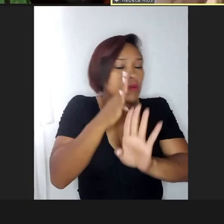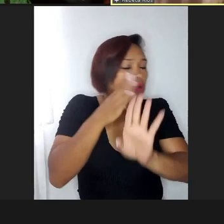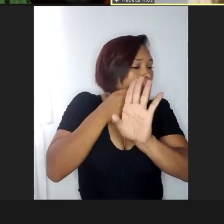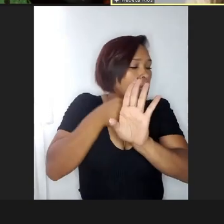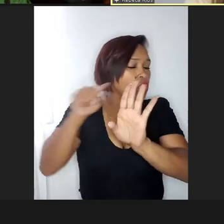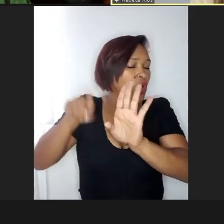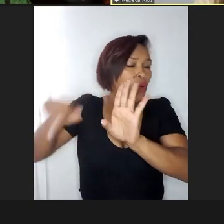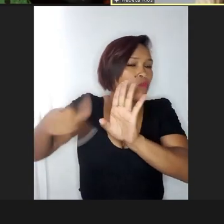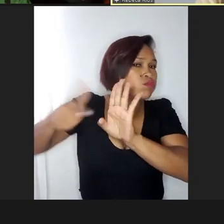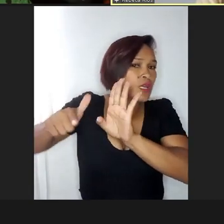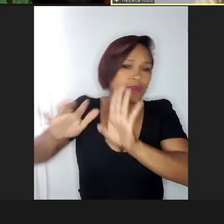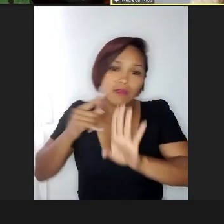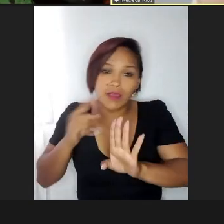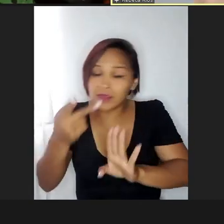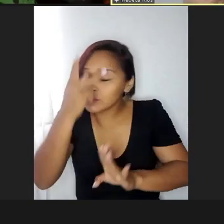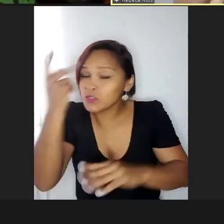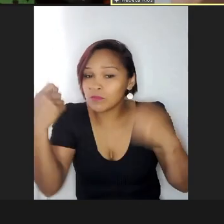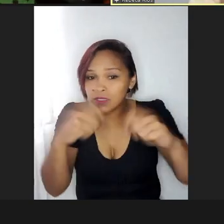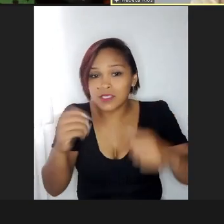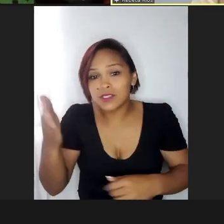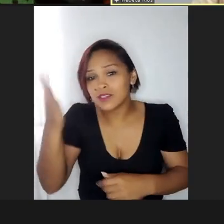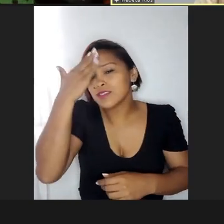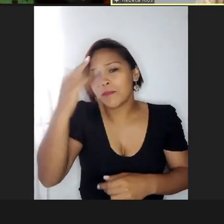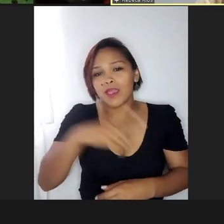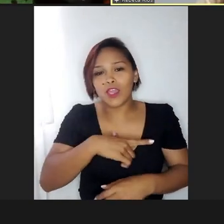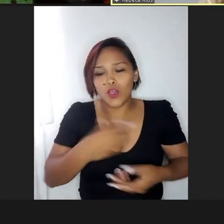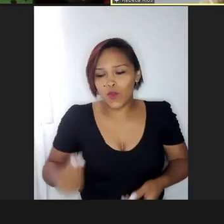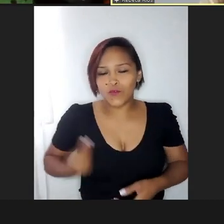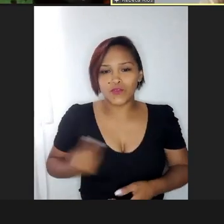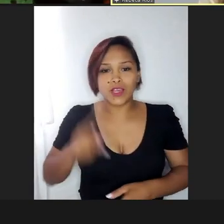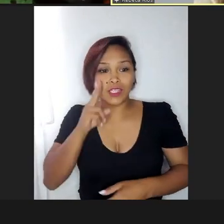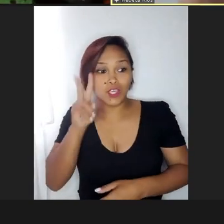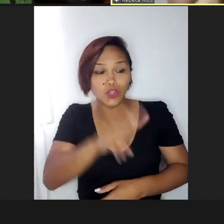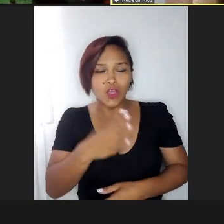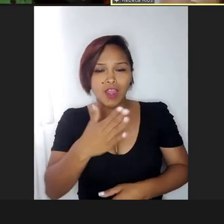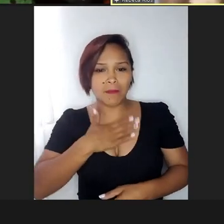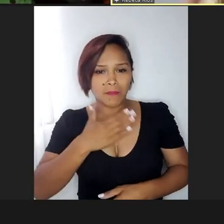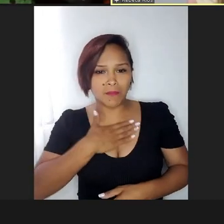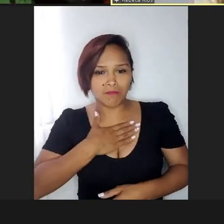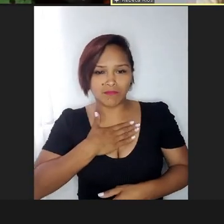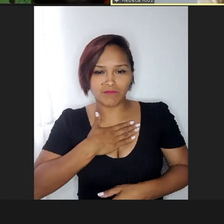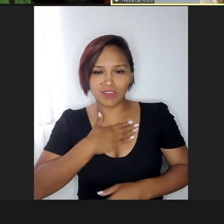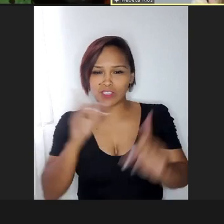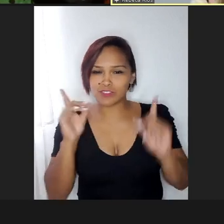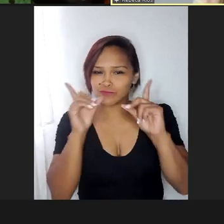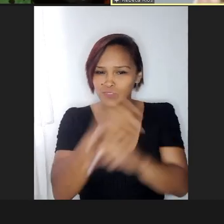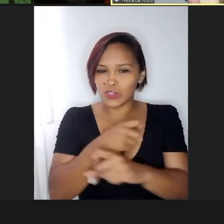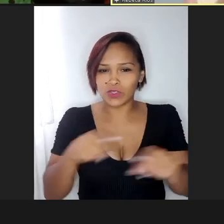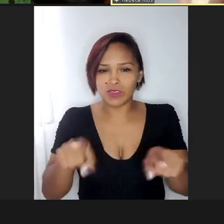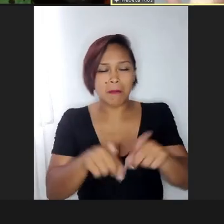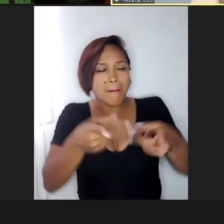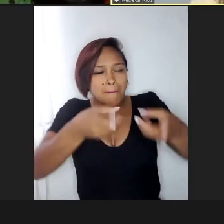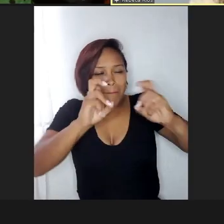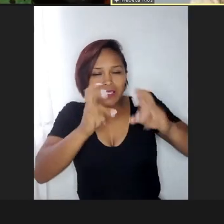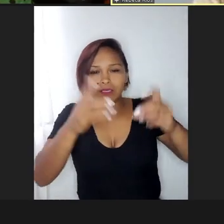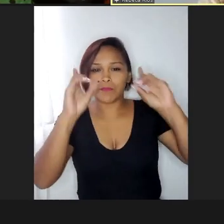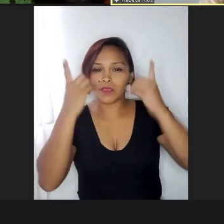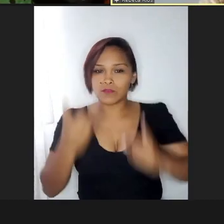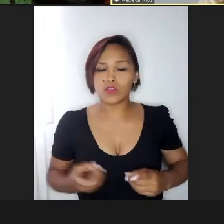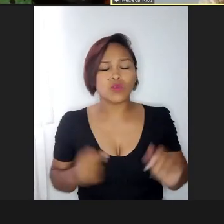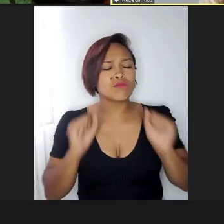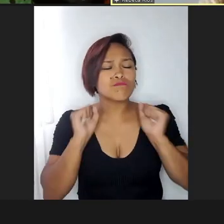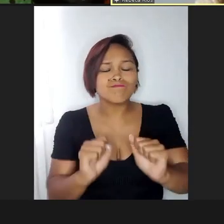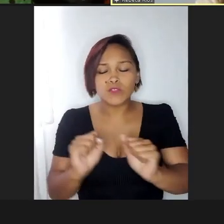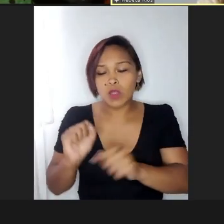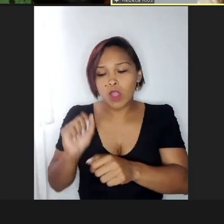têm que saber que eu existo, as pessoas têm que olhar para a minha dificuldade, para a minha deficiência, e o que você pode fazer por